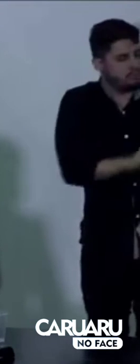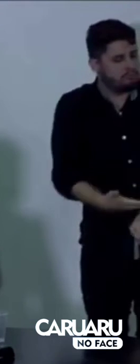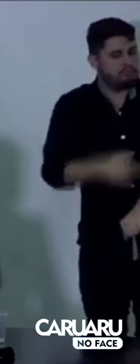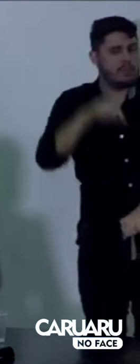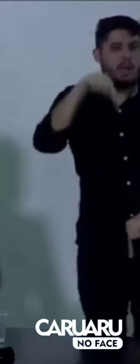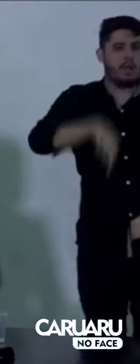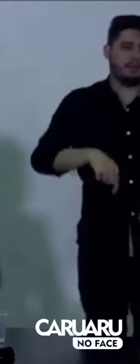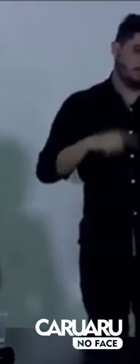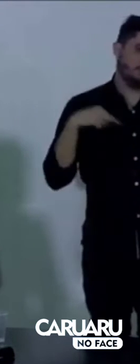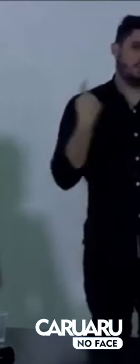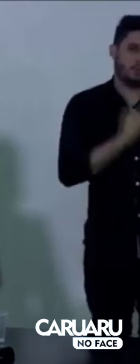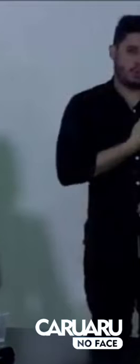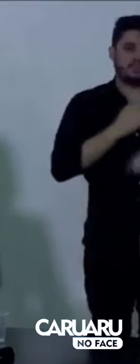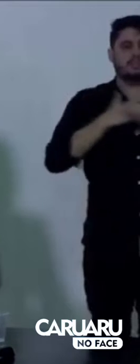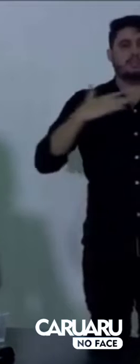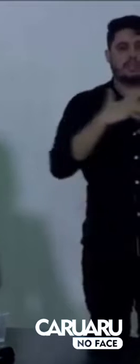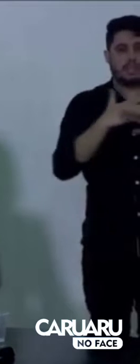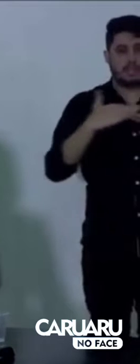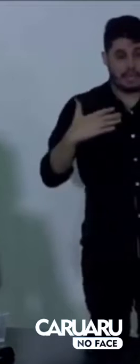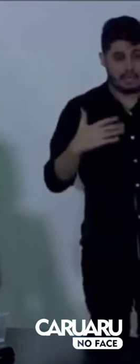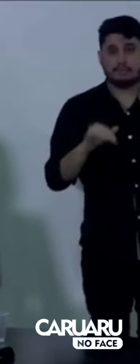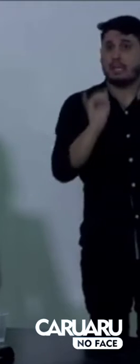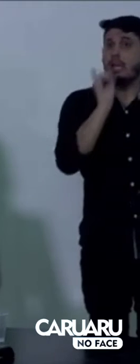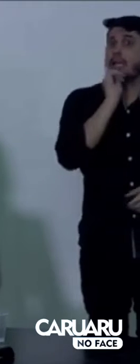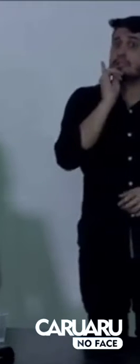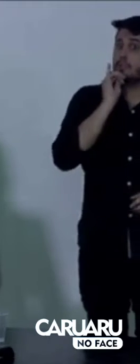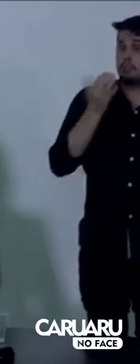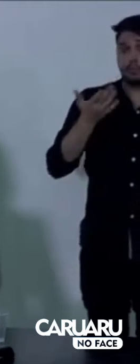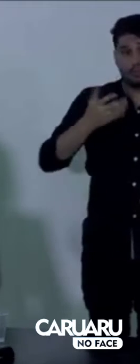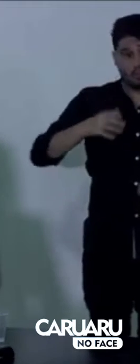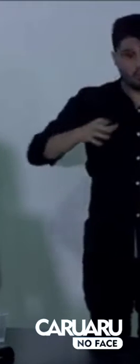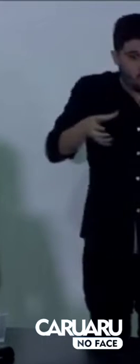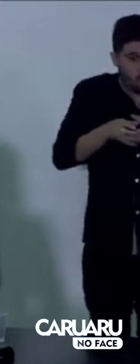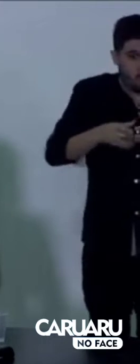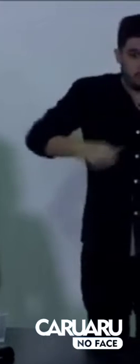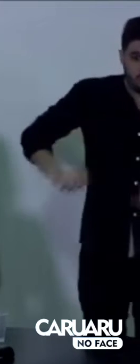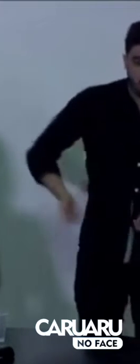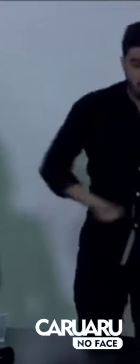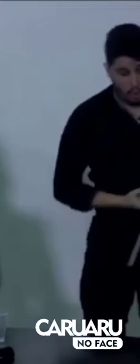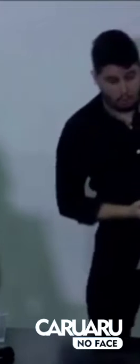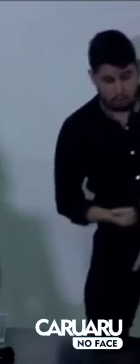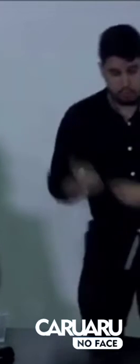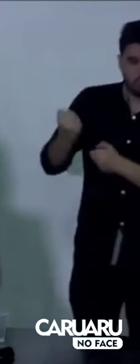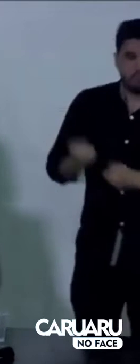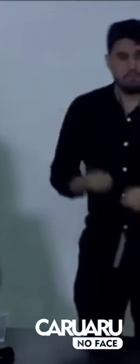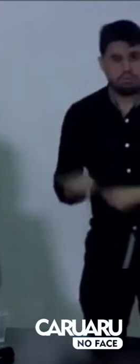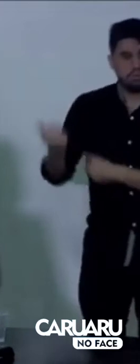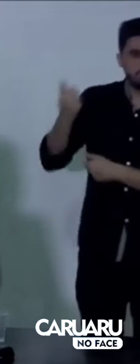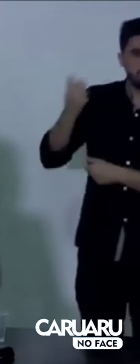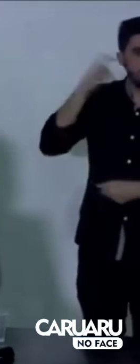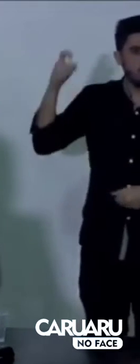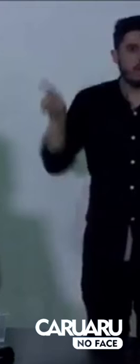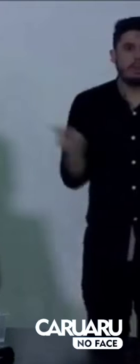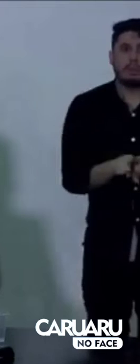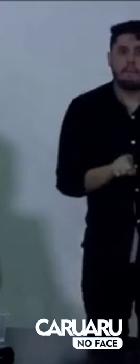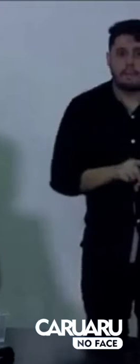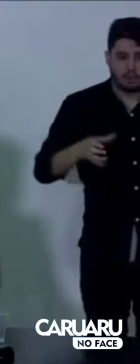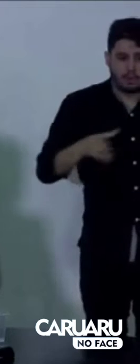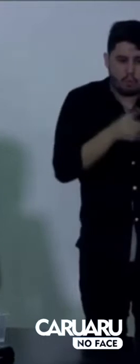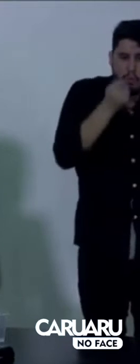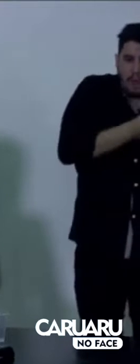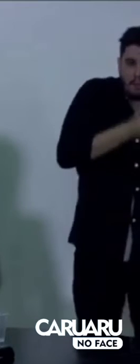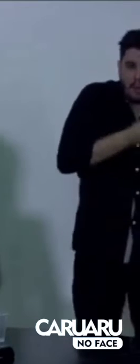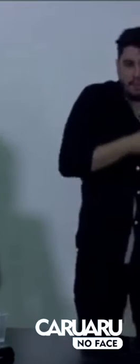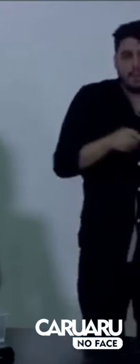terra. Seja expressada pelos bacamarteiros, pelas bandas de epífano, pelos trios pé de serra, pelos